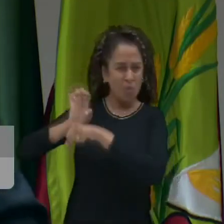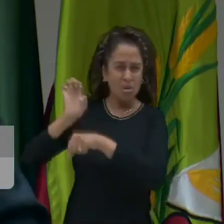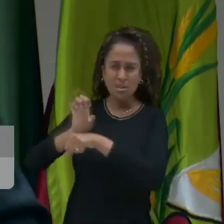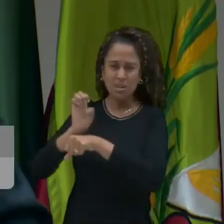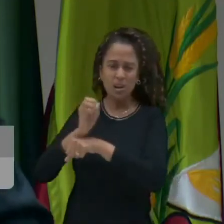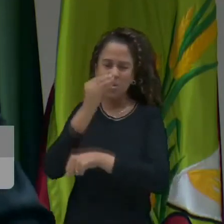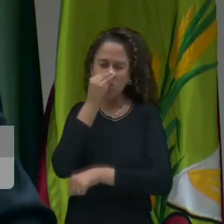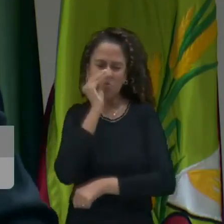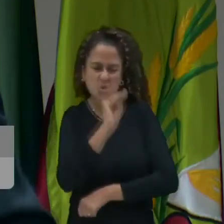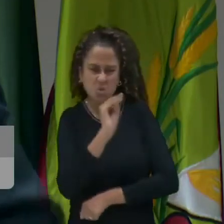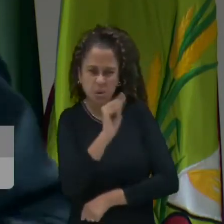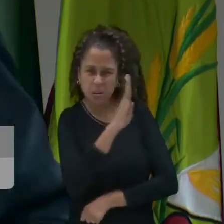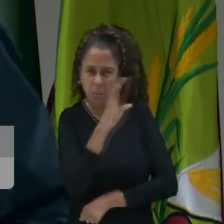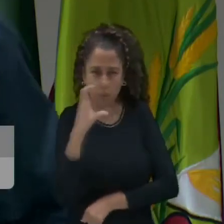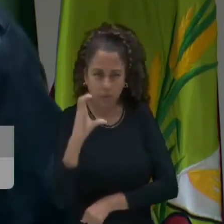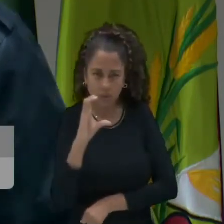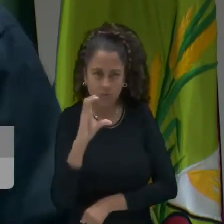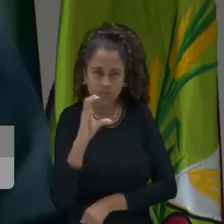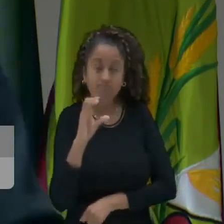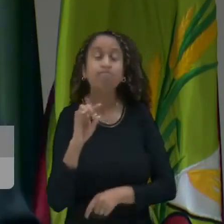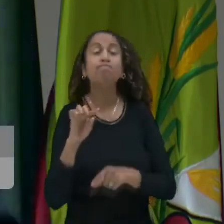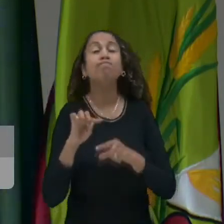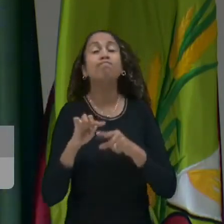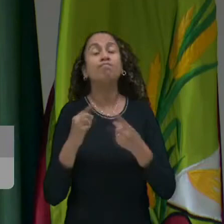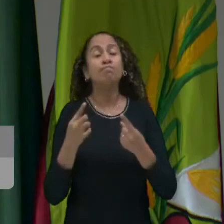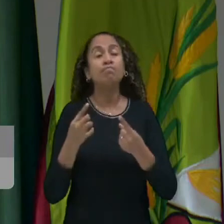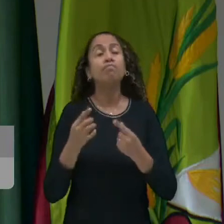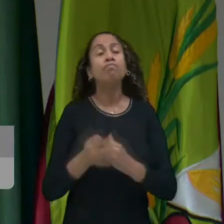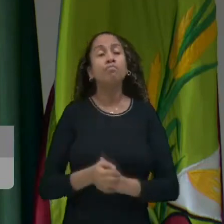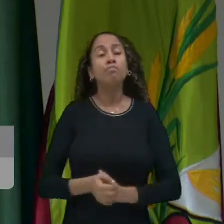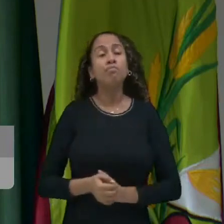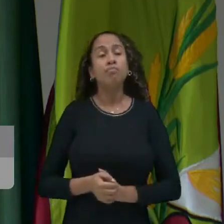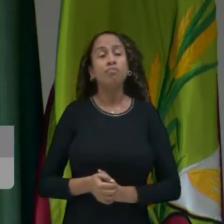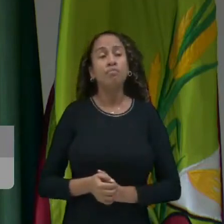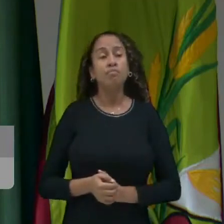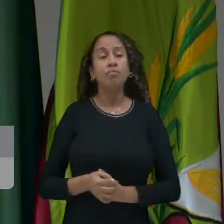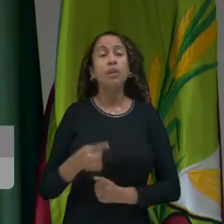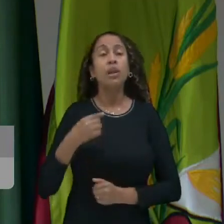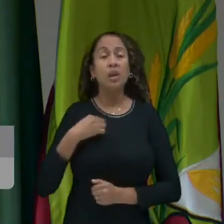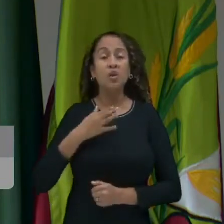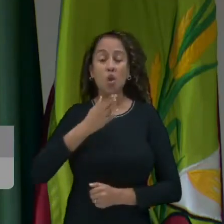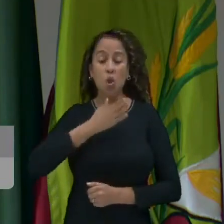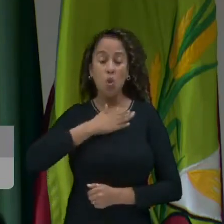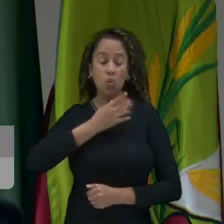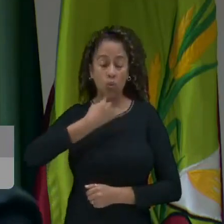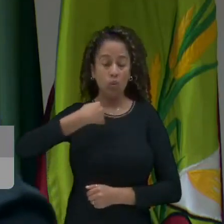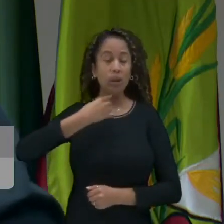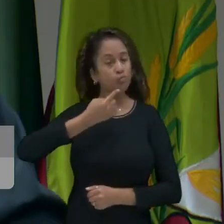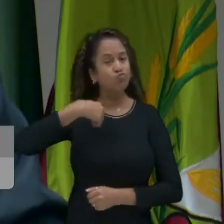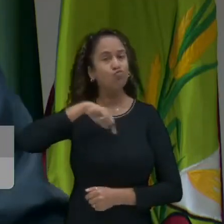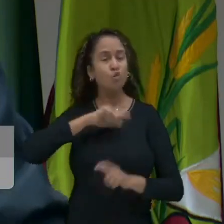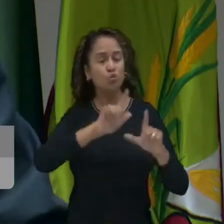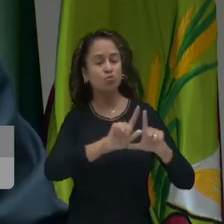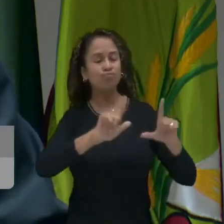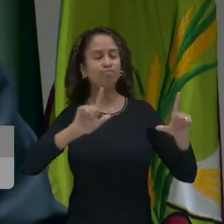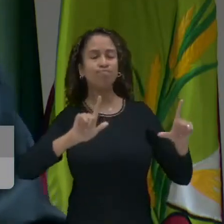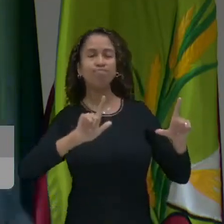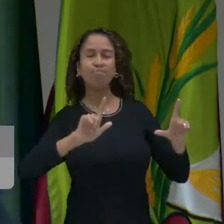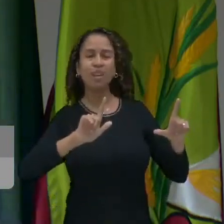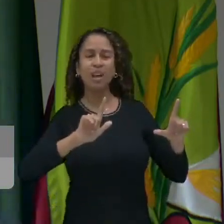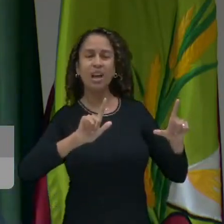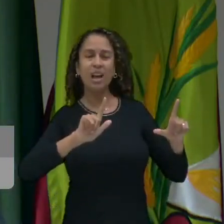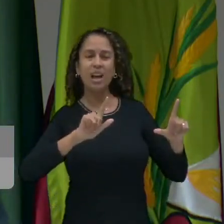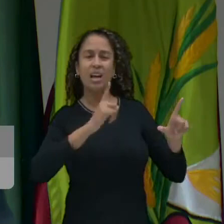bom tempo. E nós chegamos a receber como a cidade mais segura do país.